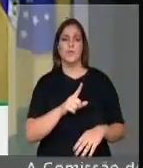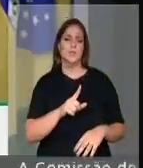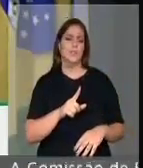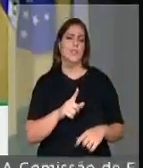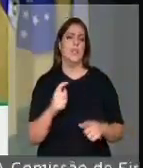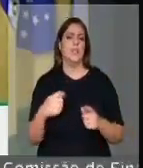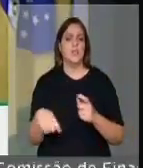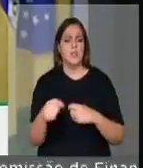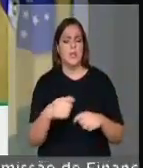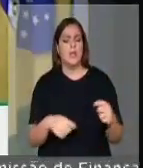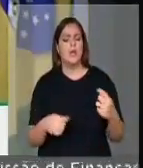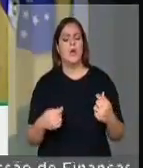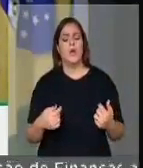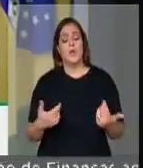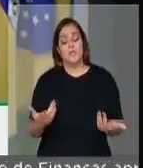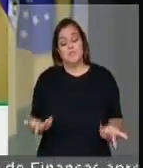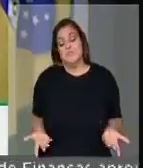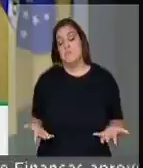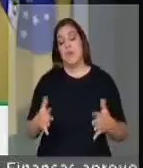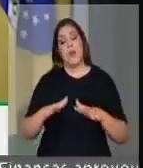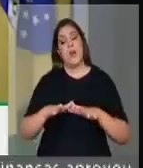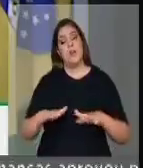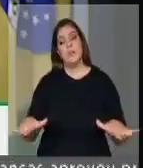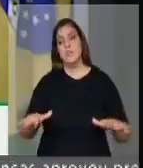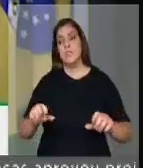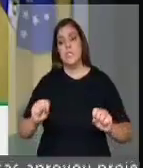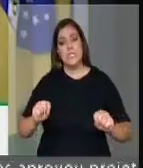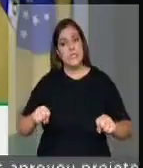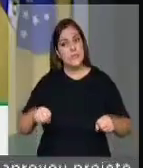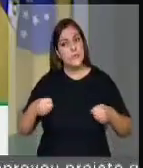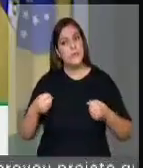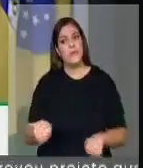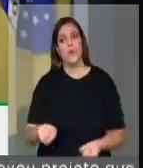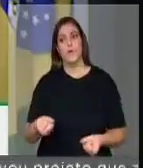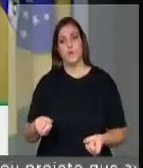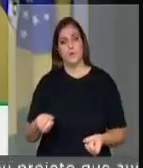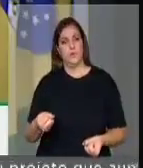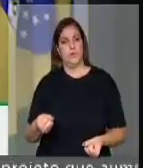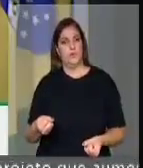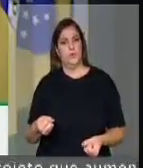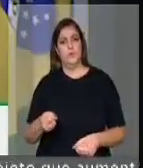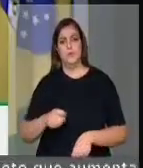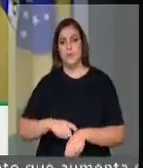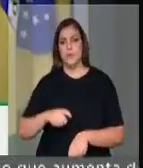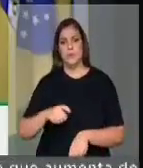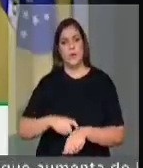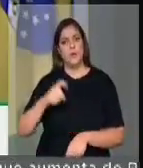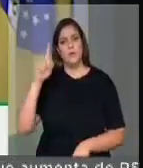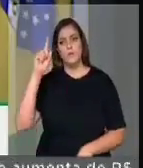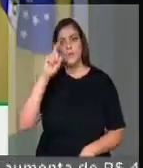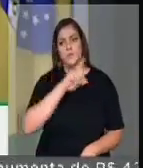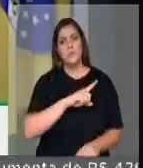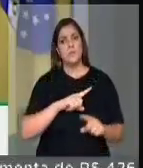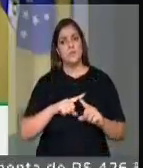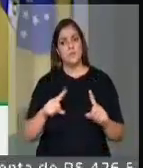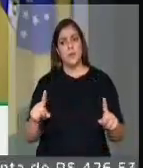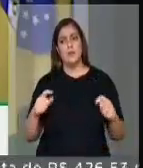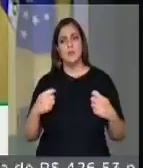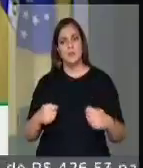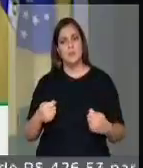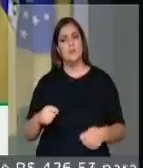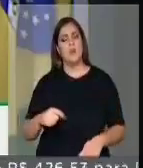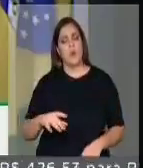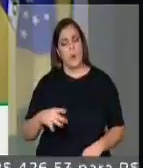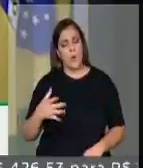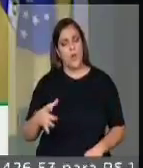gerando renda. É isso que se faz, ô Vanderson. É na hora da crise que tem que acreditar em investir. Parabéns pela sua ousadia,